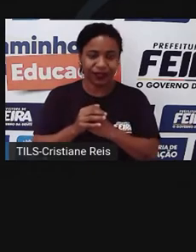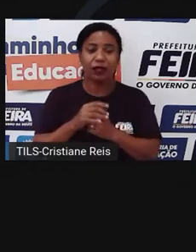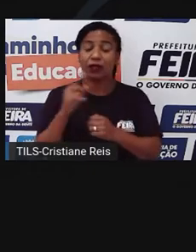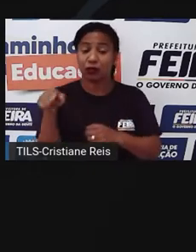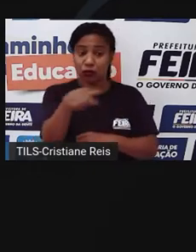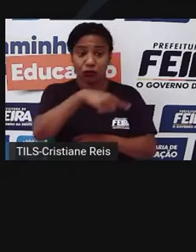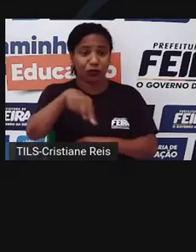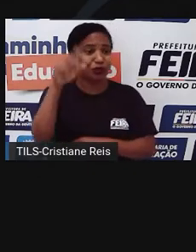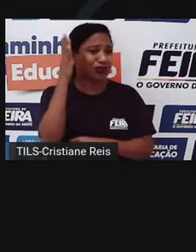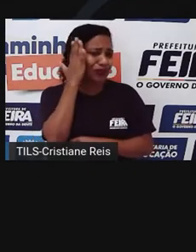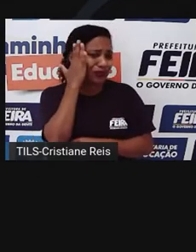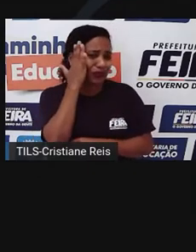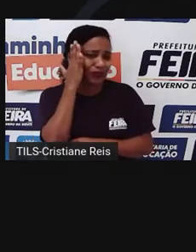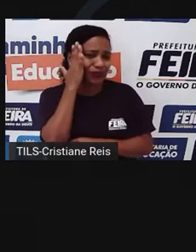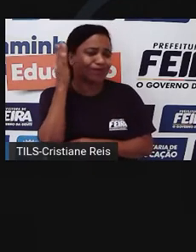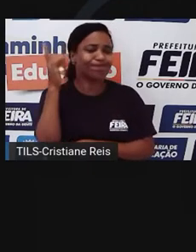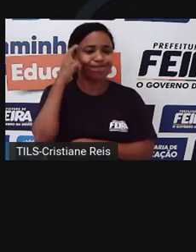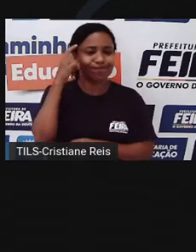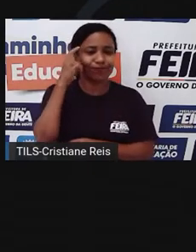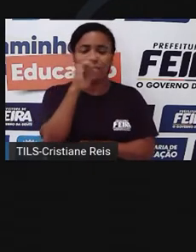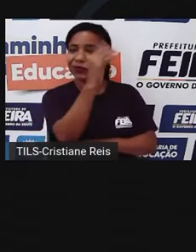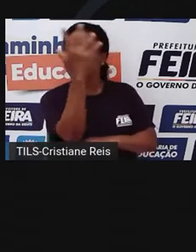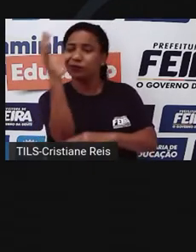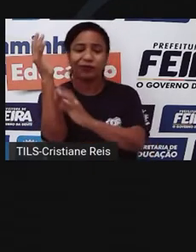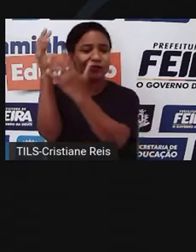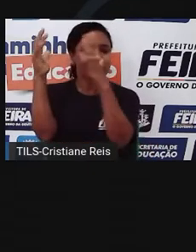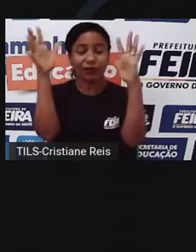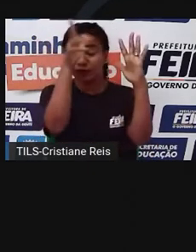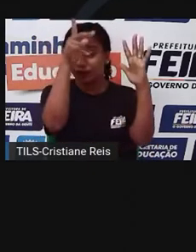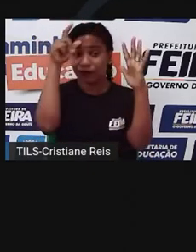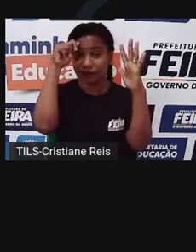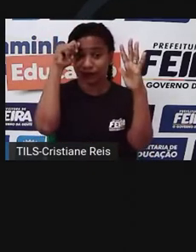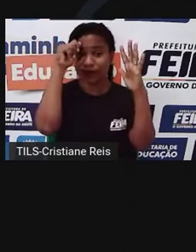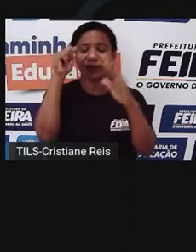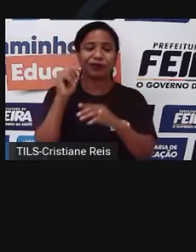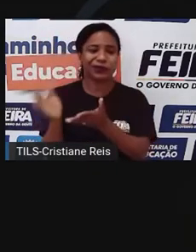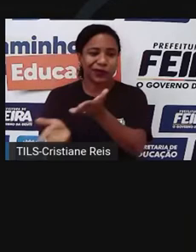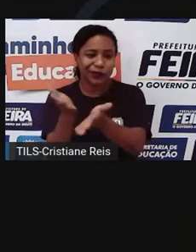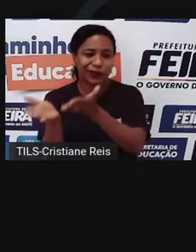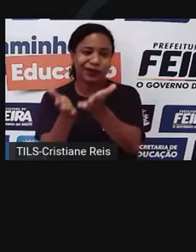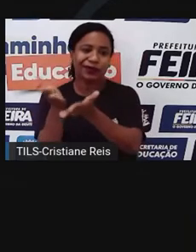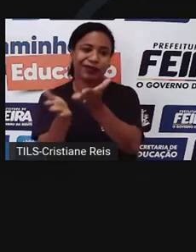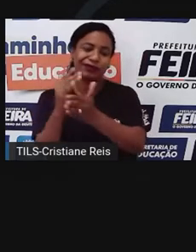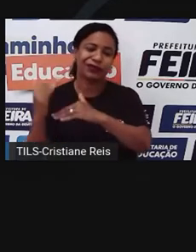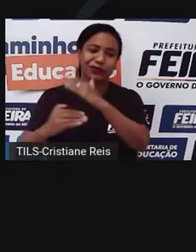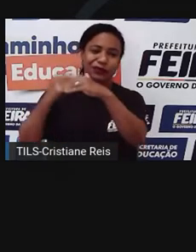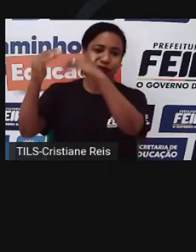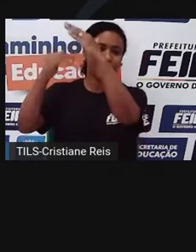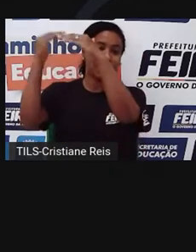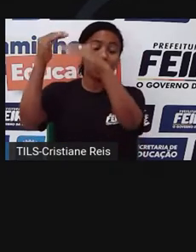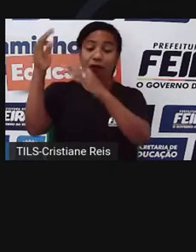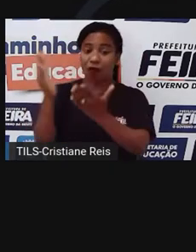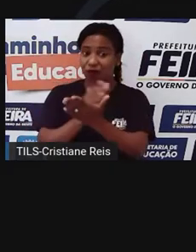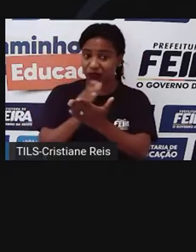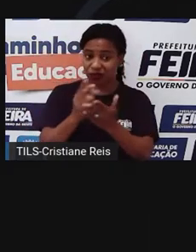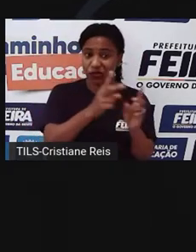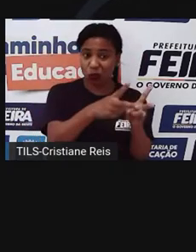importância da Amazônia, a floresta terá chance de resistir à ação daqueles que a exploram de forma predatória.